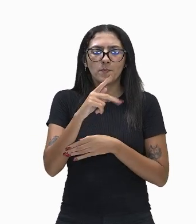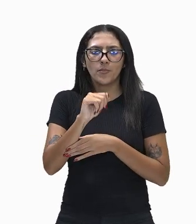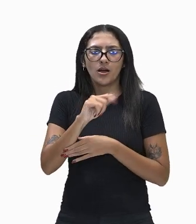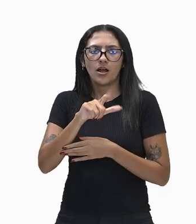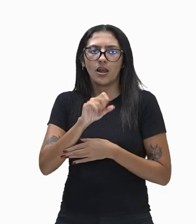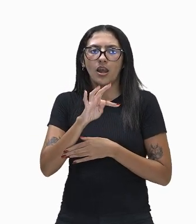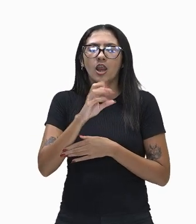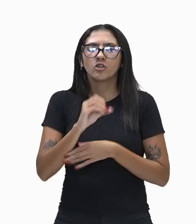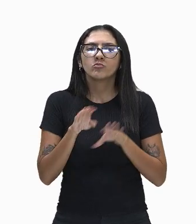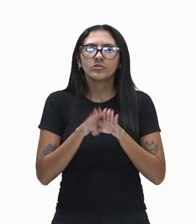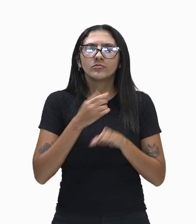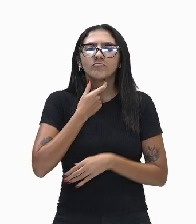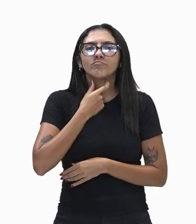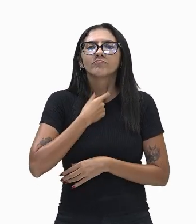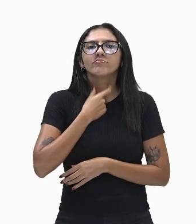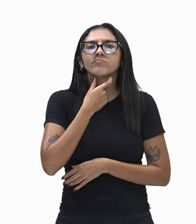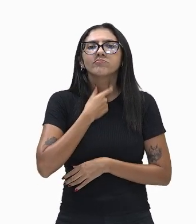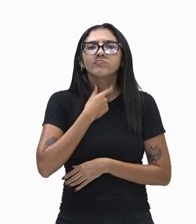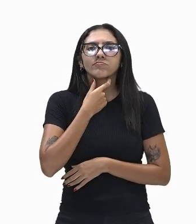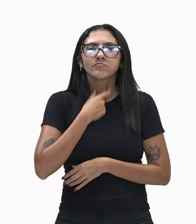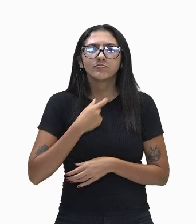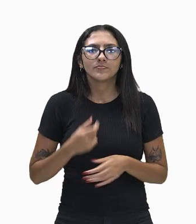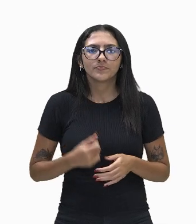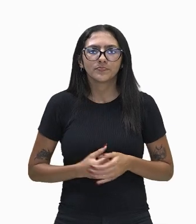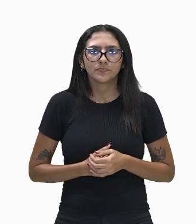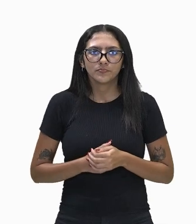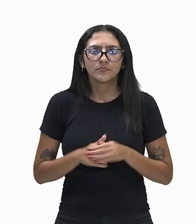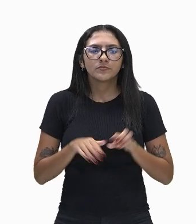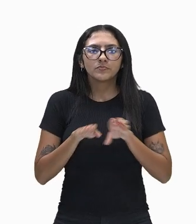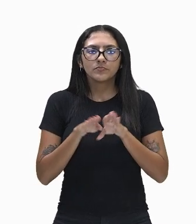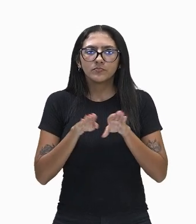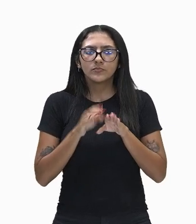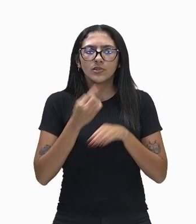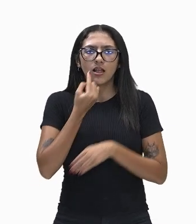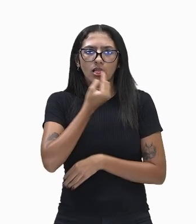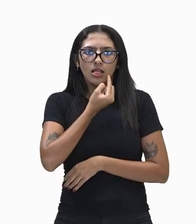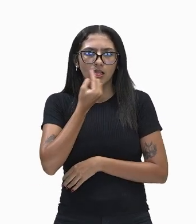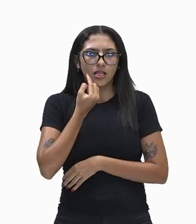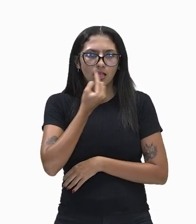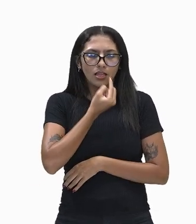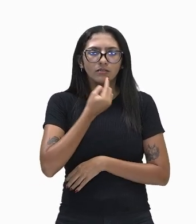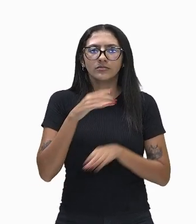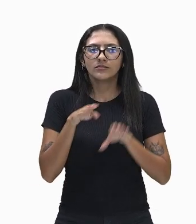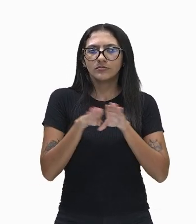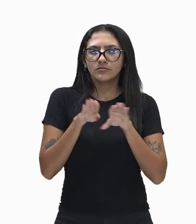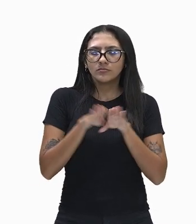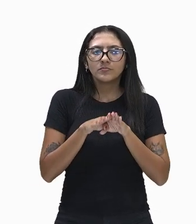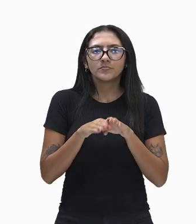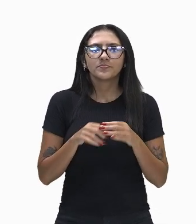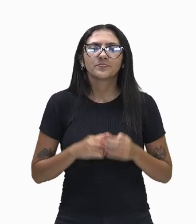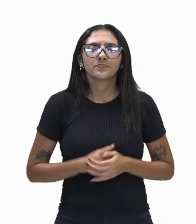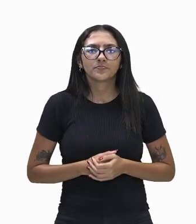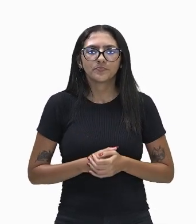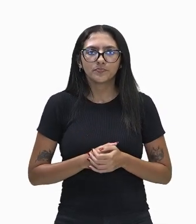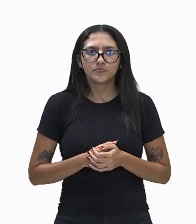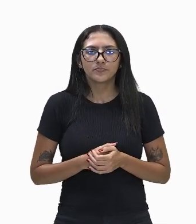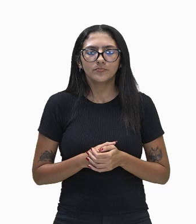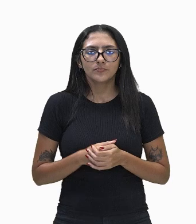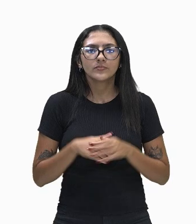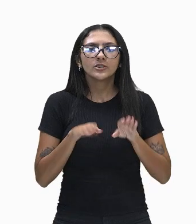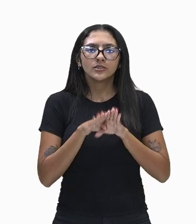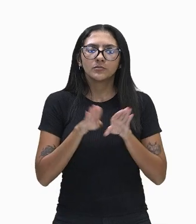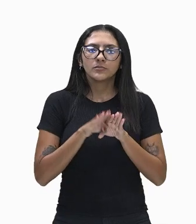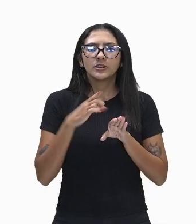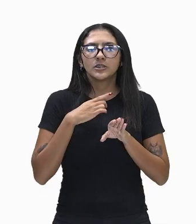garganta. O palato, gente, é essa parte de cima da boca, a gente chama popularmente de céu da boca e também estão presentes na